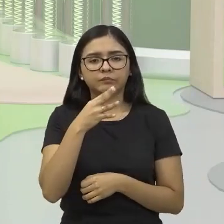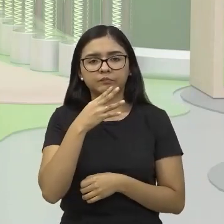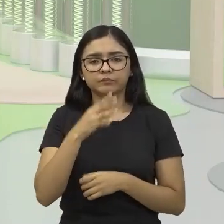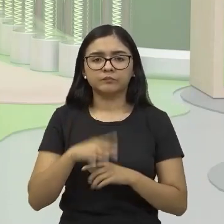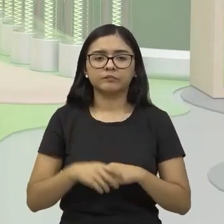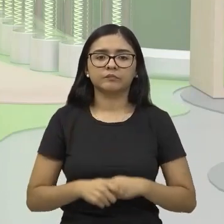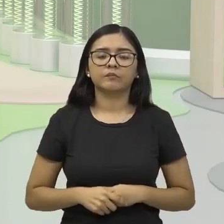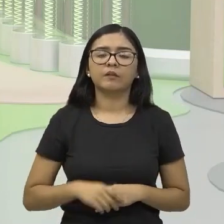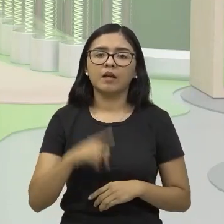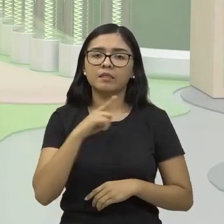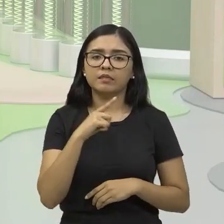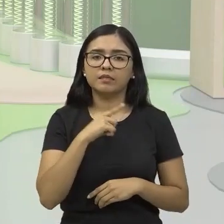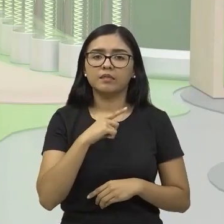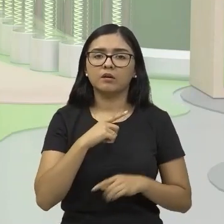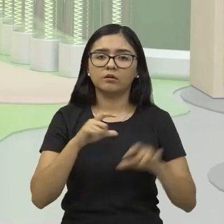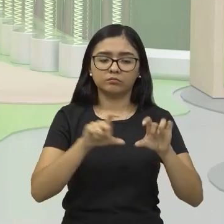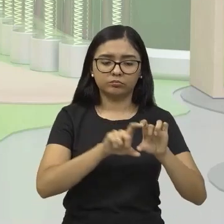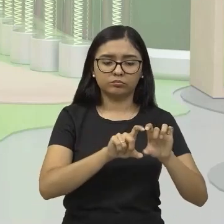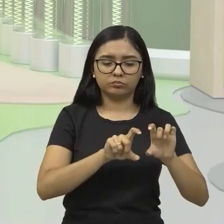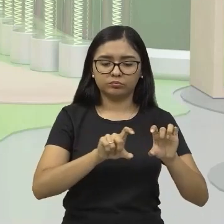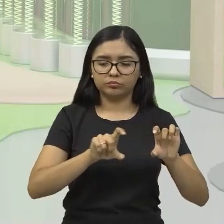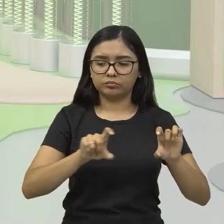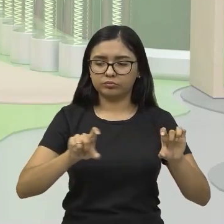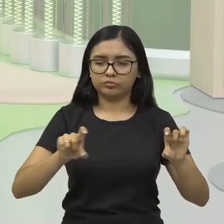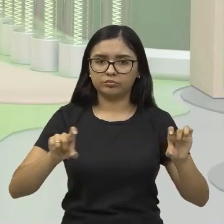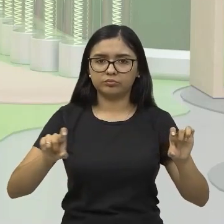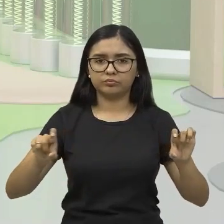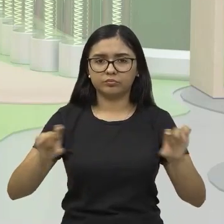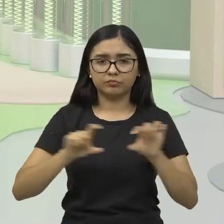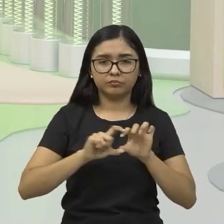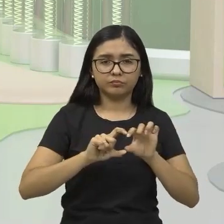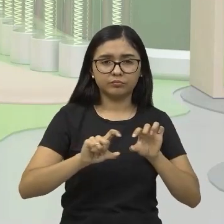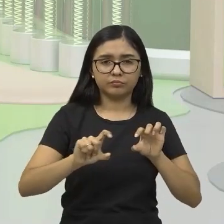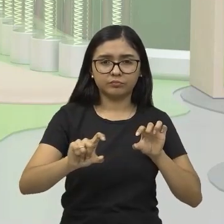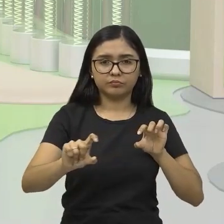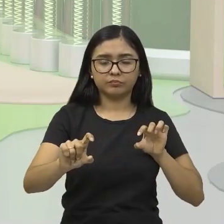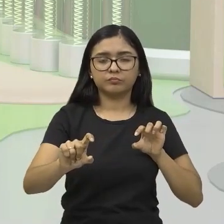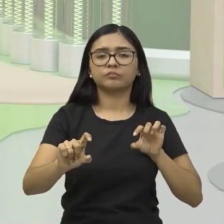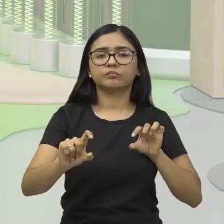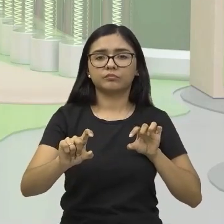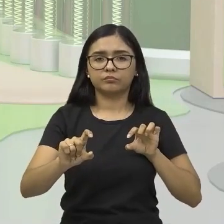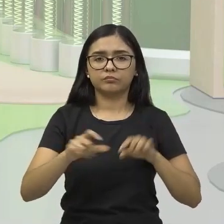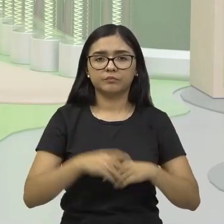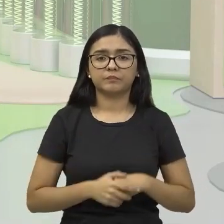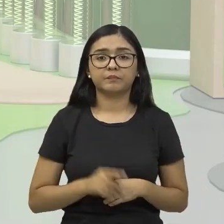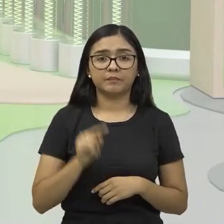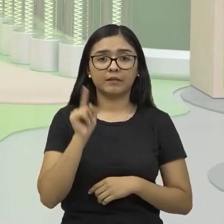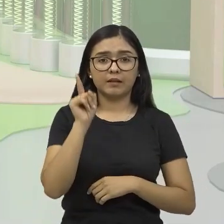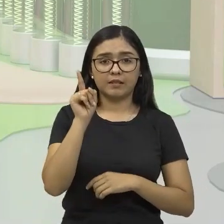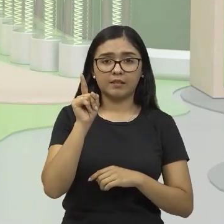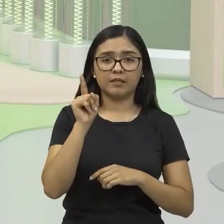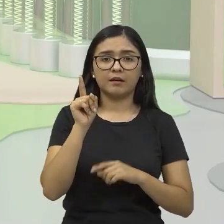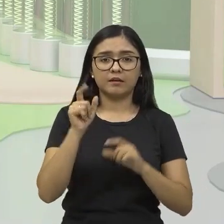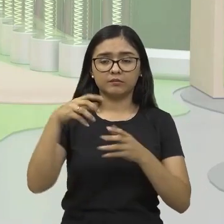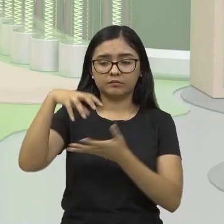uma tubulação, uma extensa tubulação, que vai trazer esse gás, né, de lá da reserva, lá da cidade de Quari,